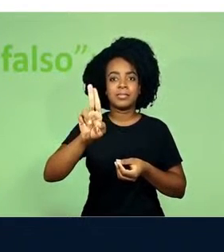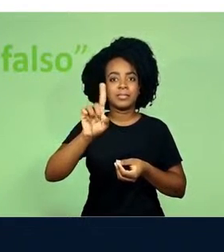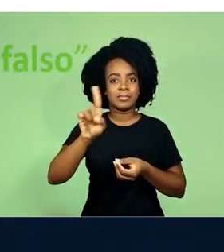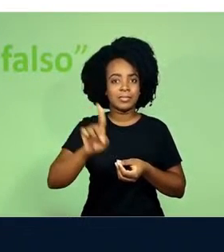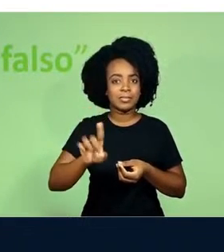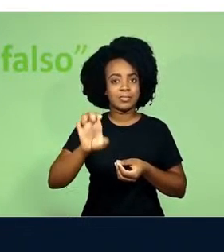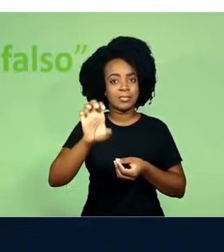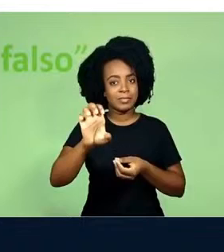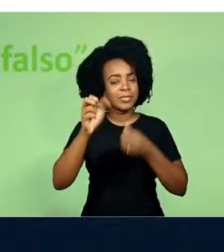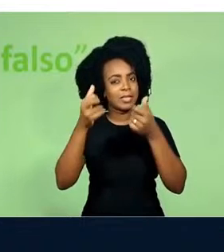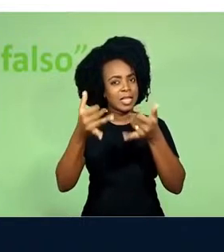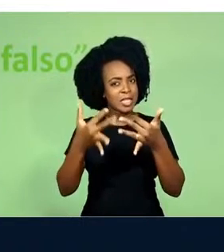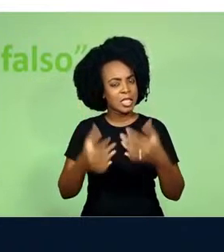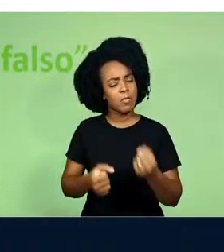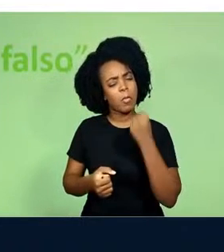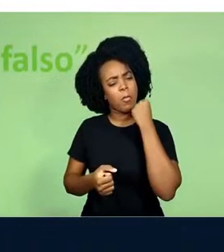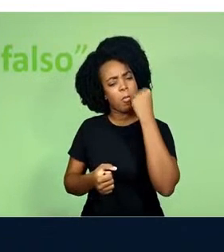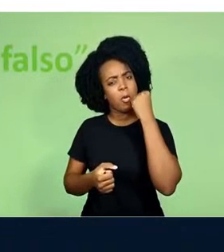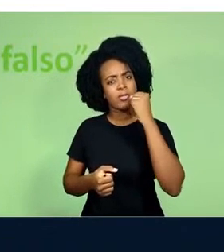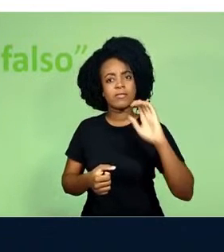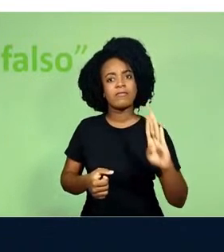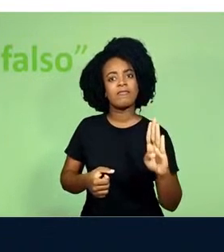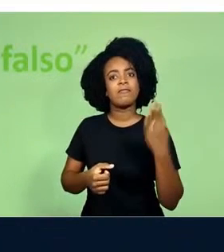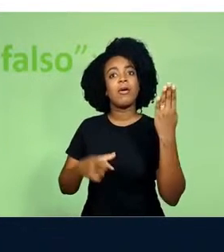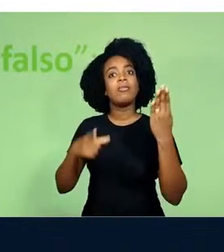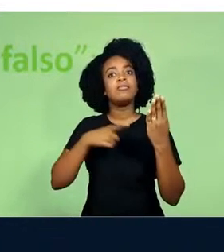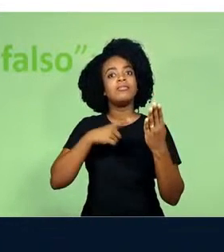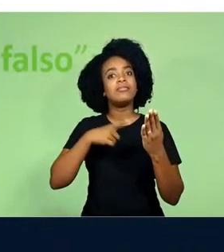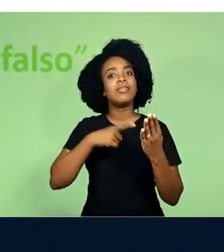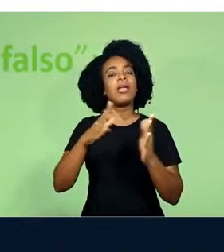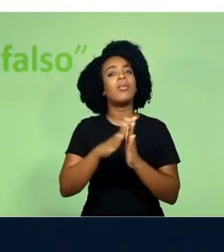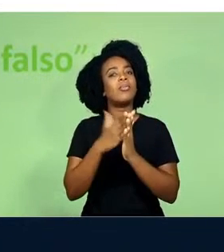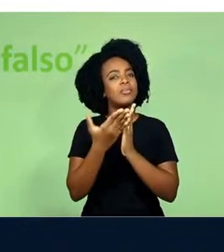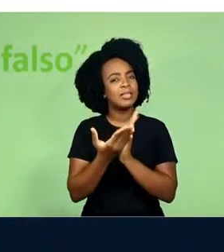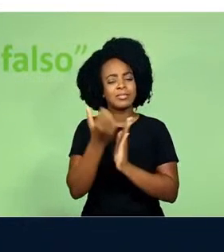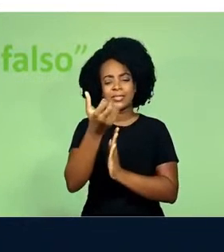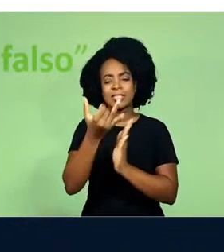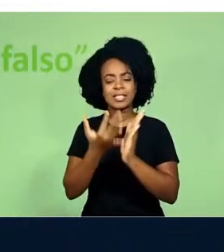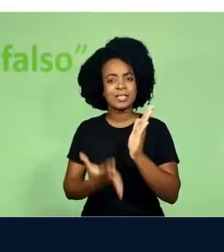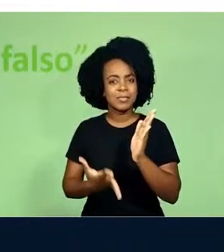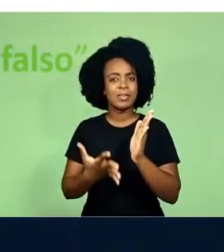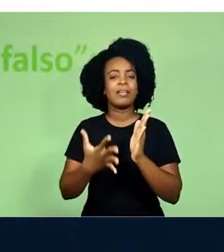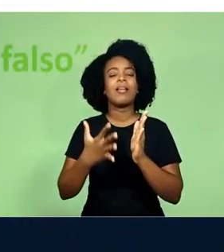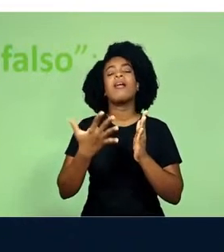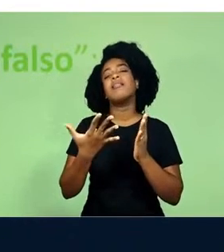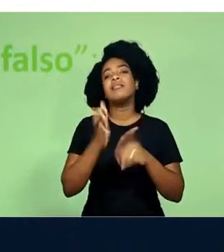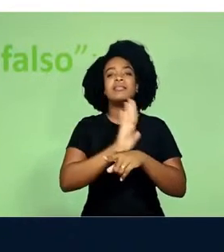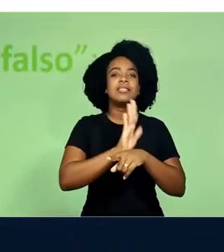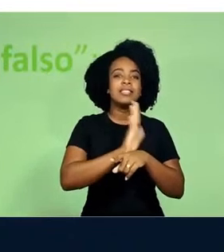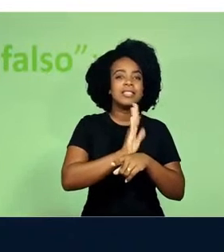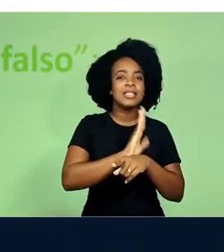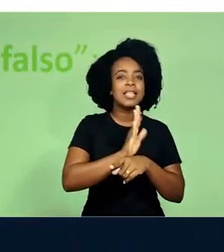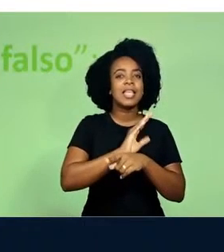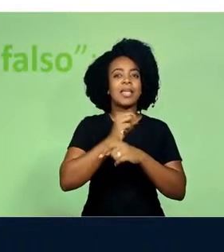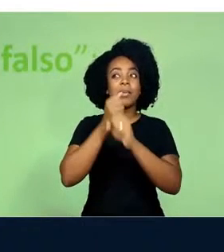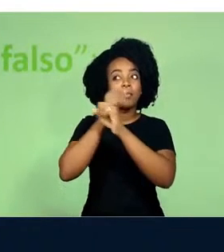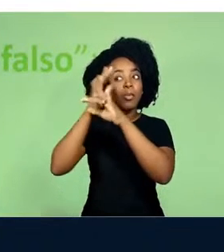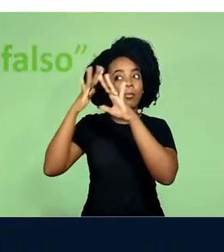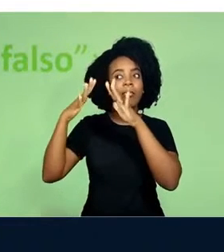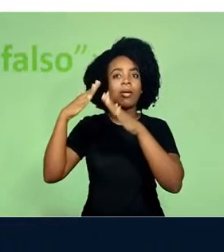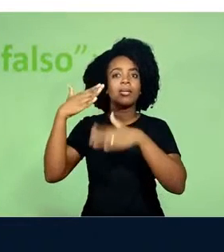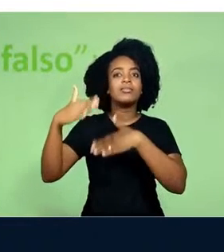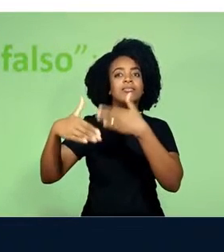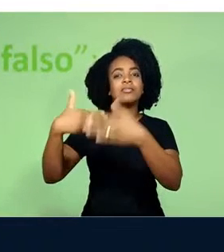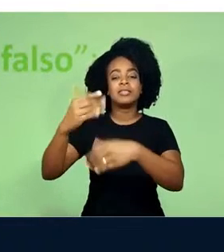falso. Ele descreve esse conceito no livro Cinema 2, A Imagem e Tempo, em que ele vai debater uma relação